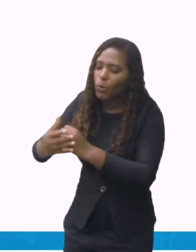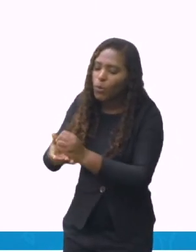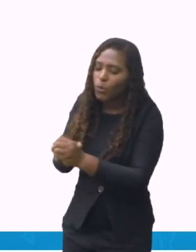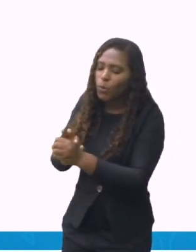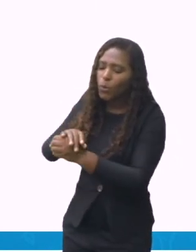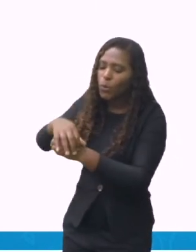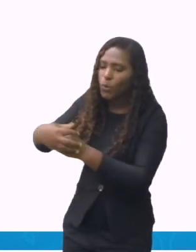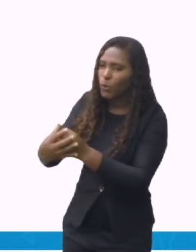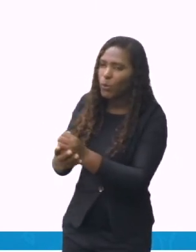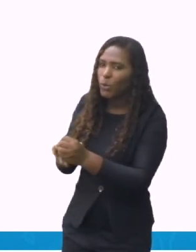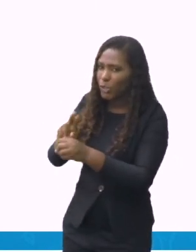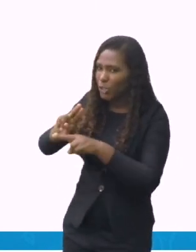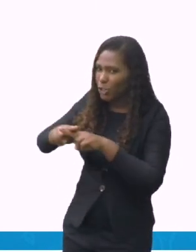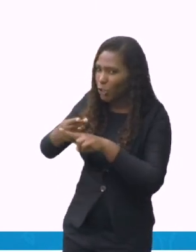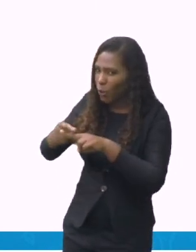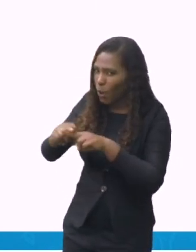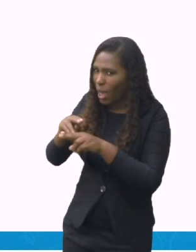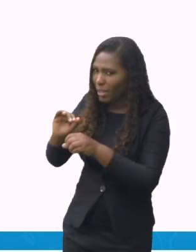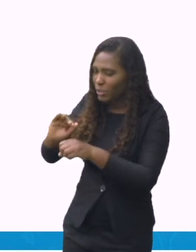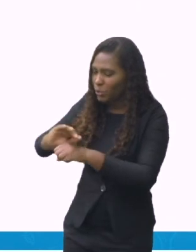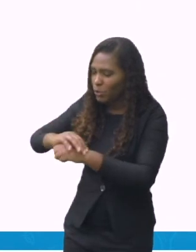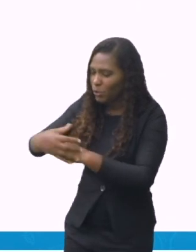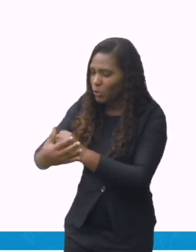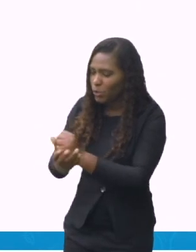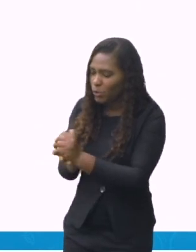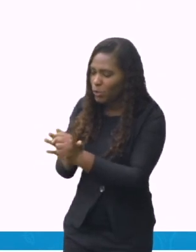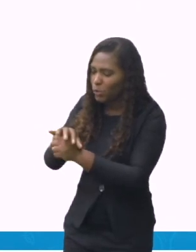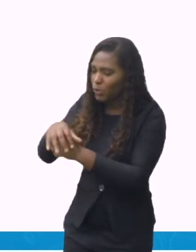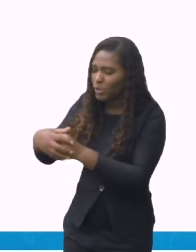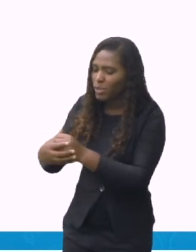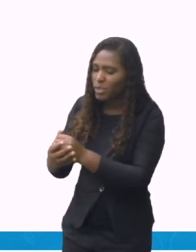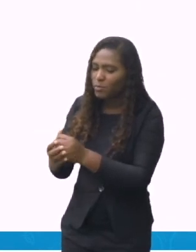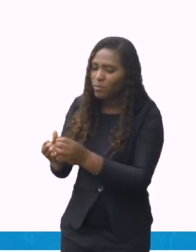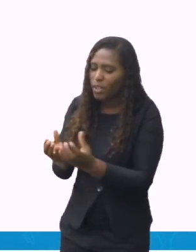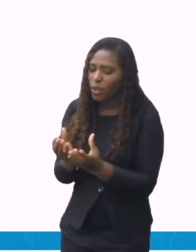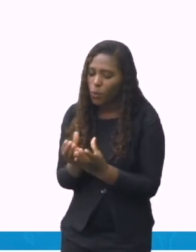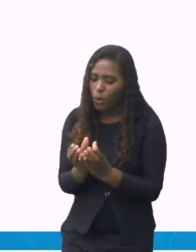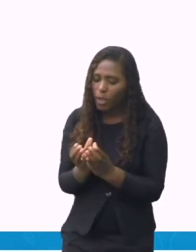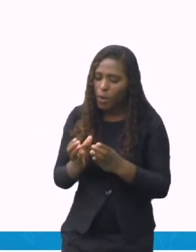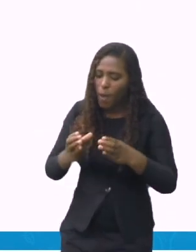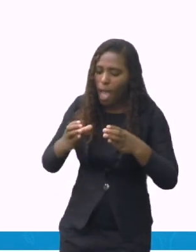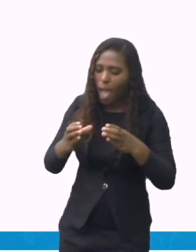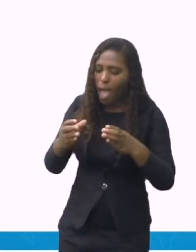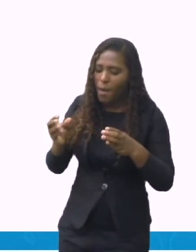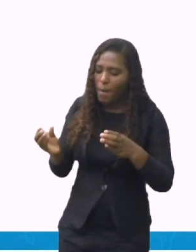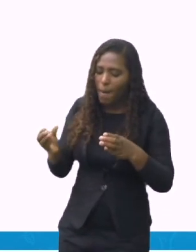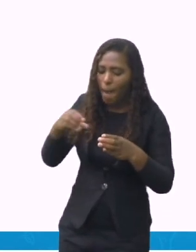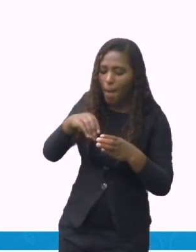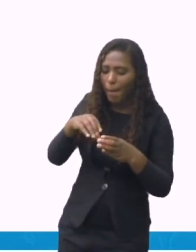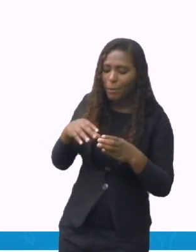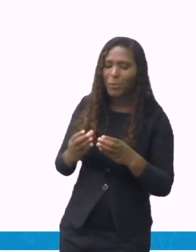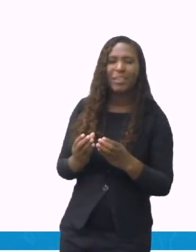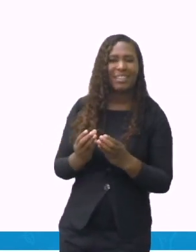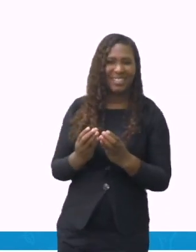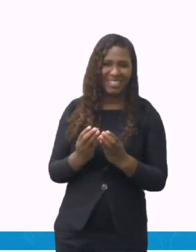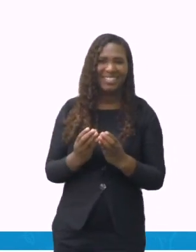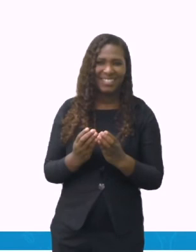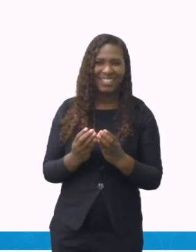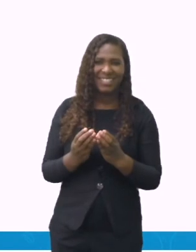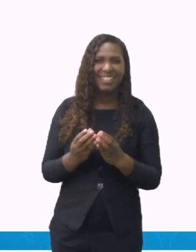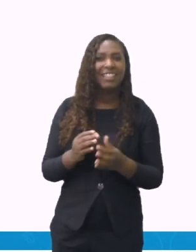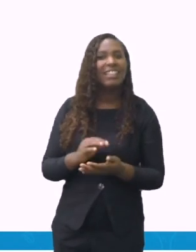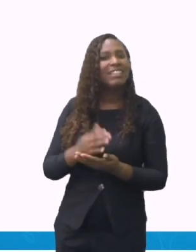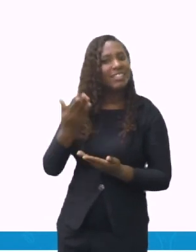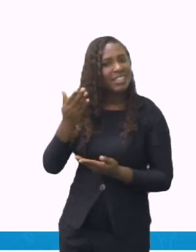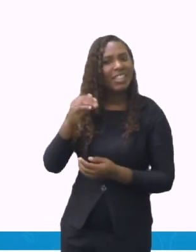Ou eu posso errar a receita se eu não ler e entender corretamente. E, será que